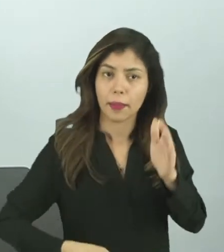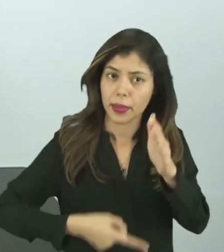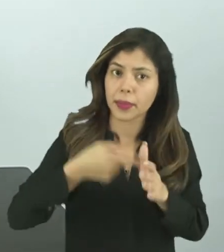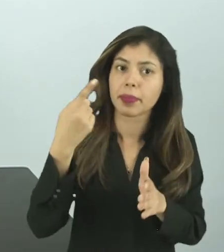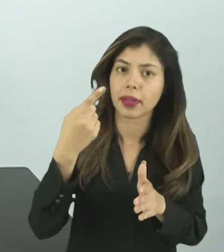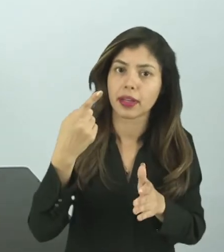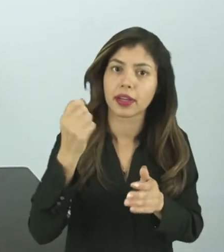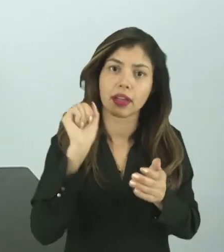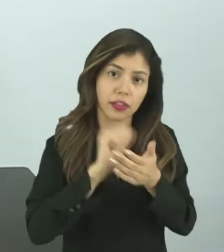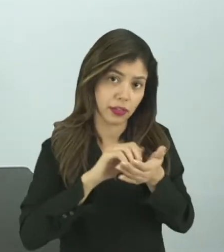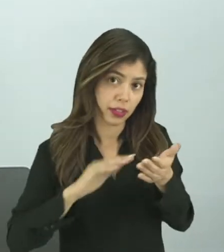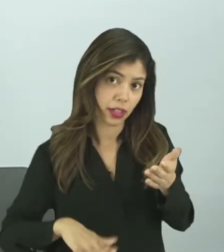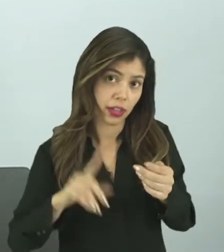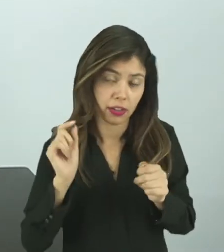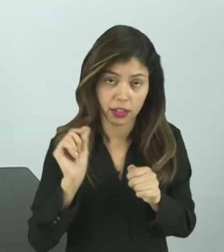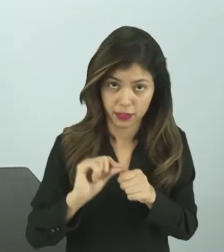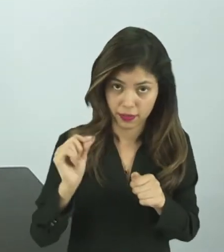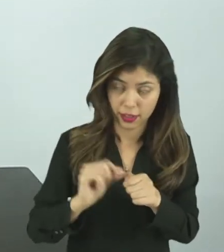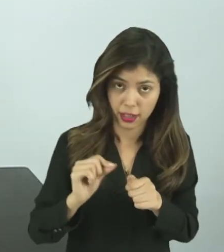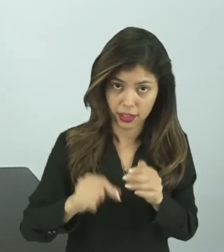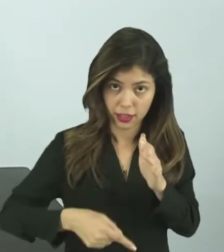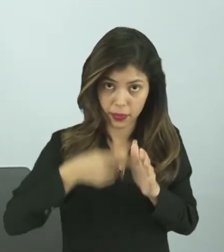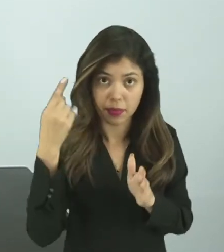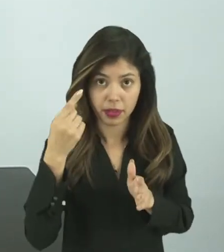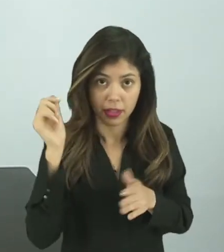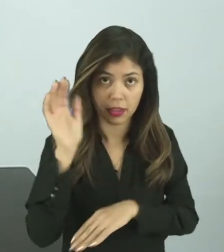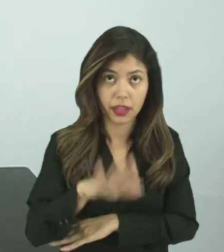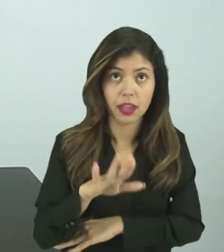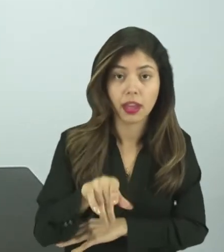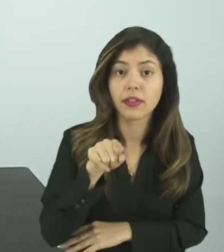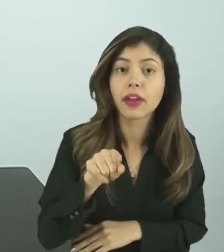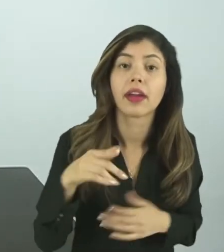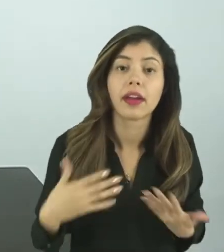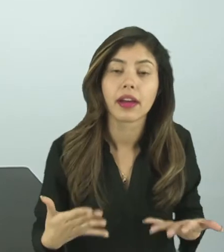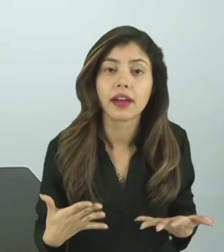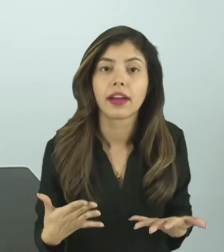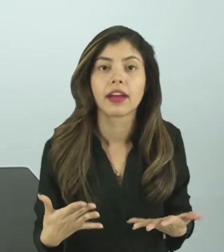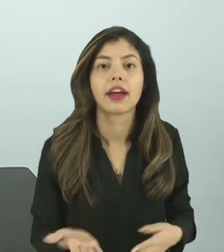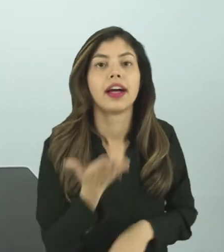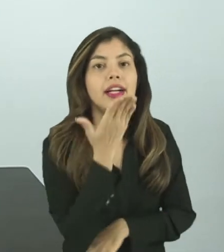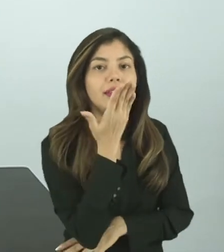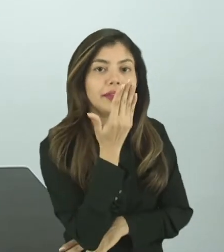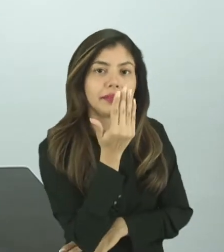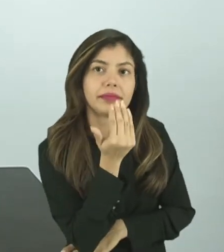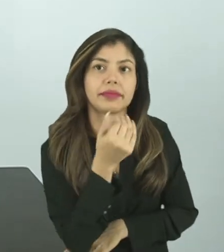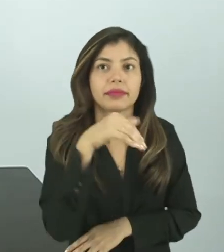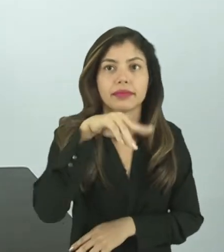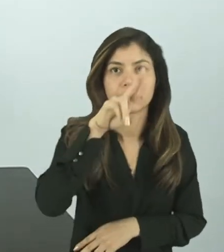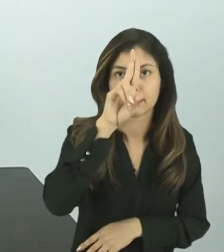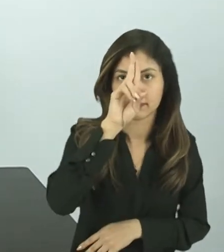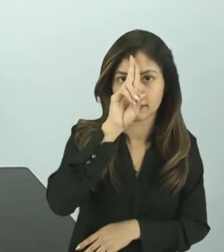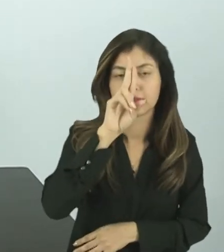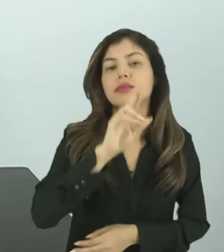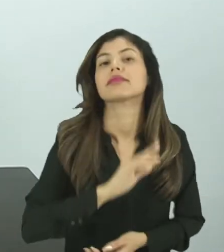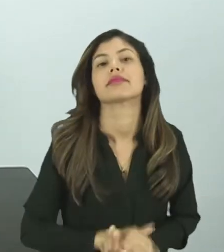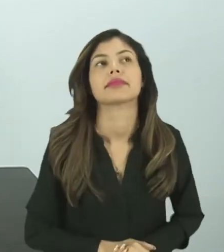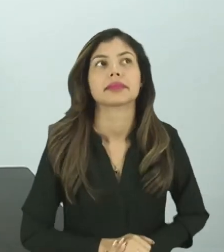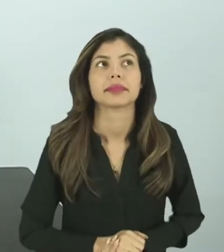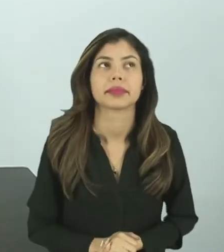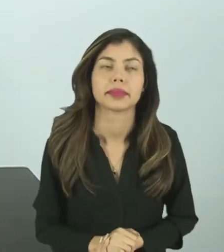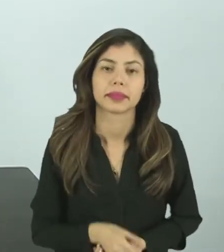atividade que realiza no período da tarde é essa, almoçando, certo?